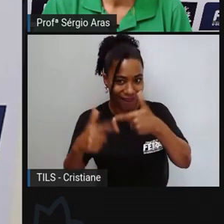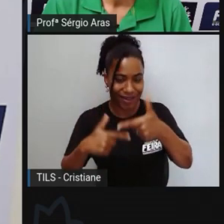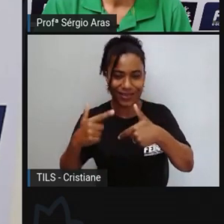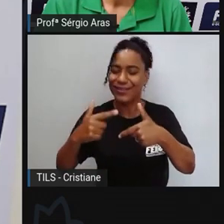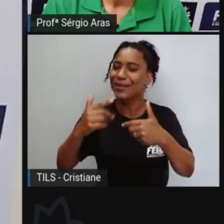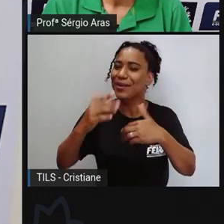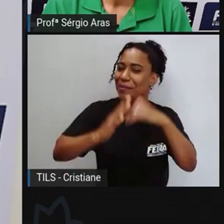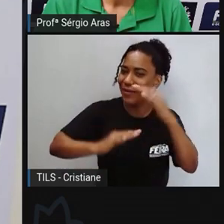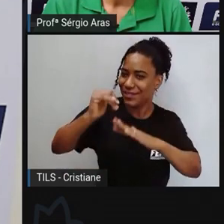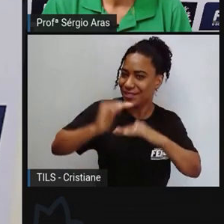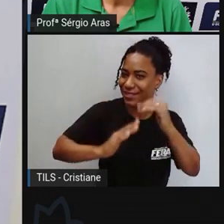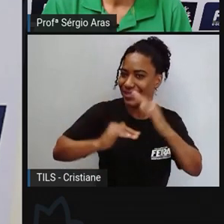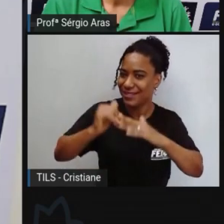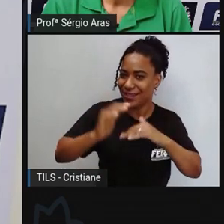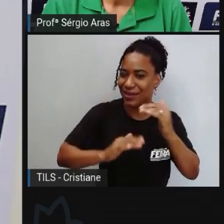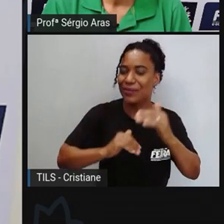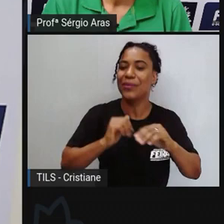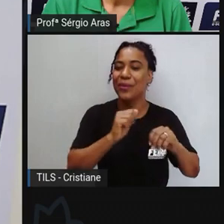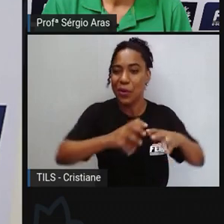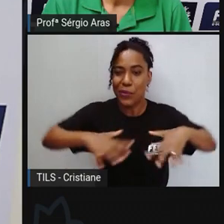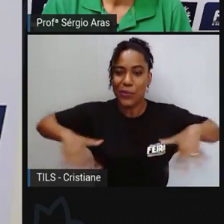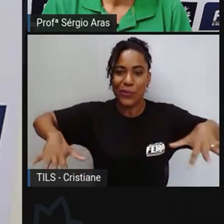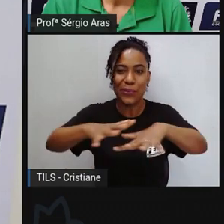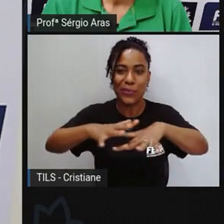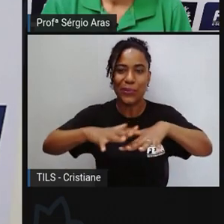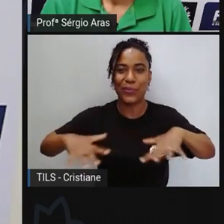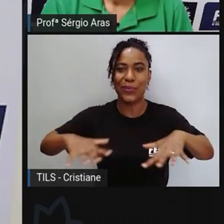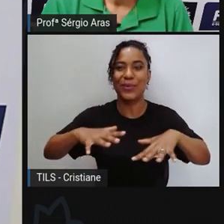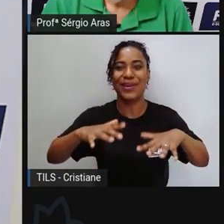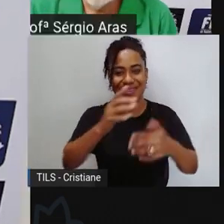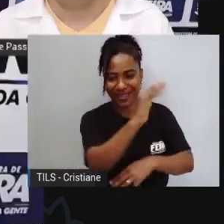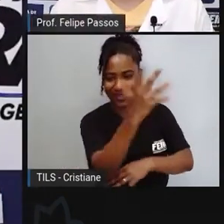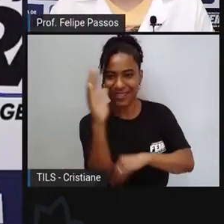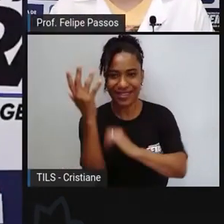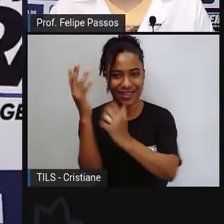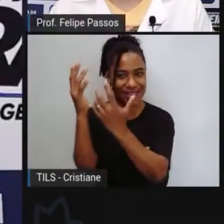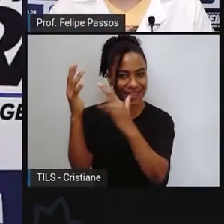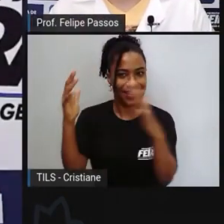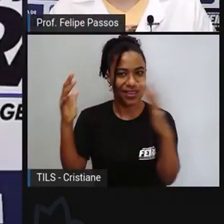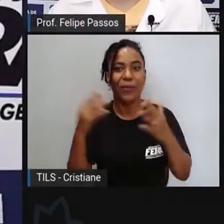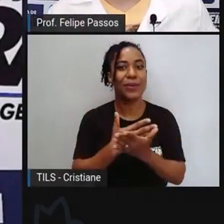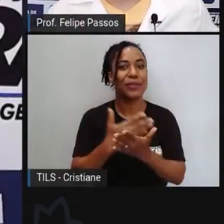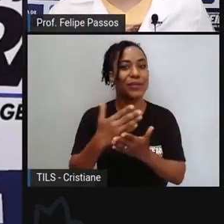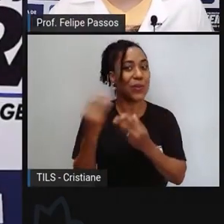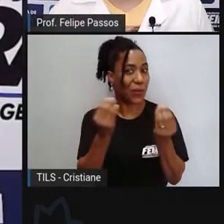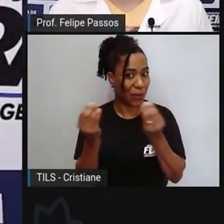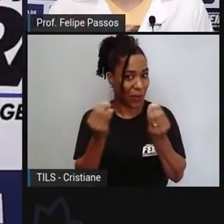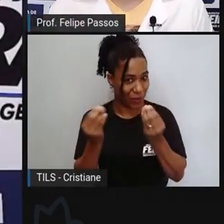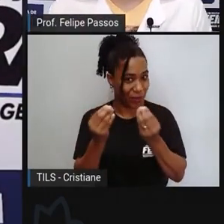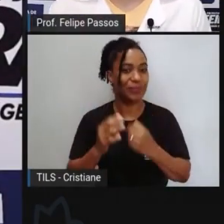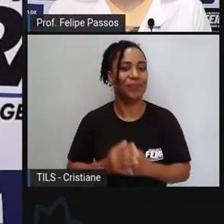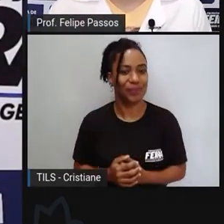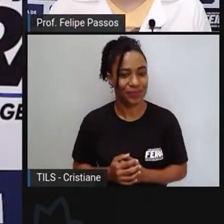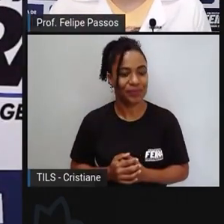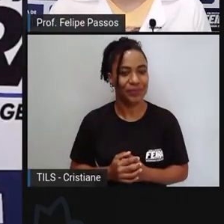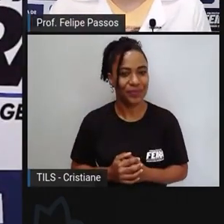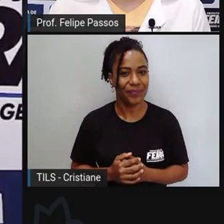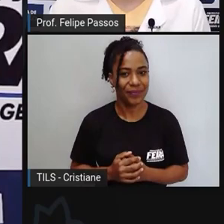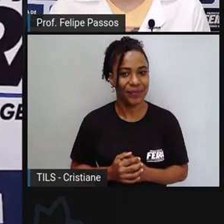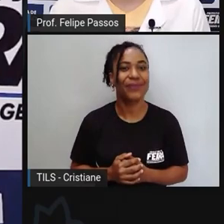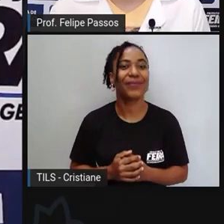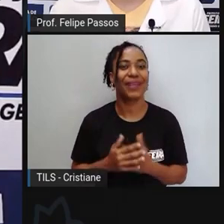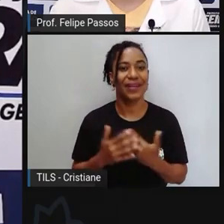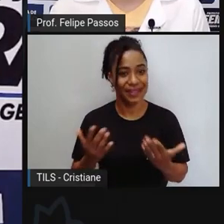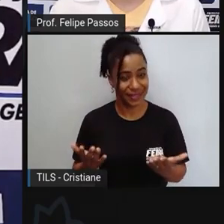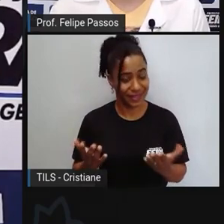ramo, nessa batalha e nas questões ambientais. Basicamente, o homem precisa